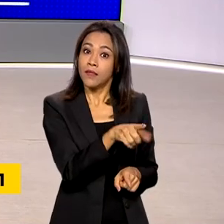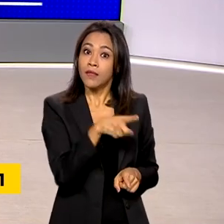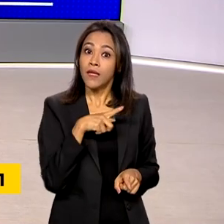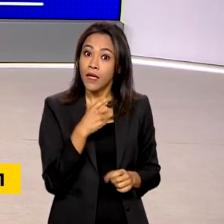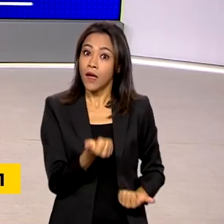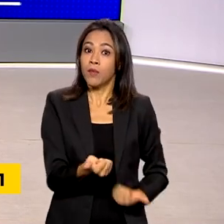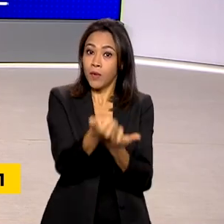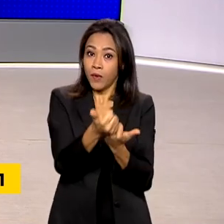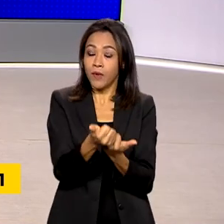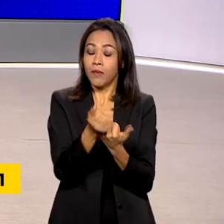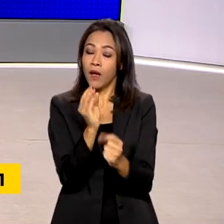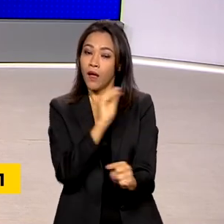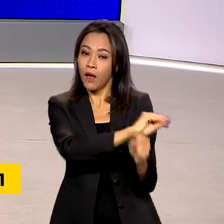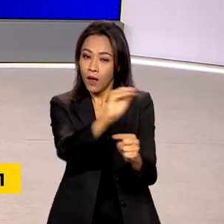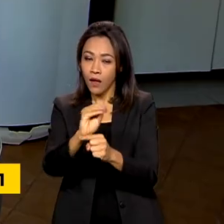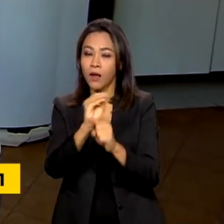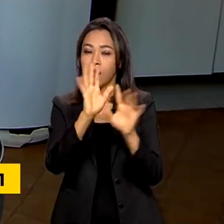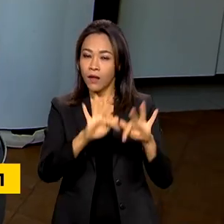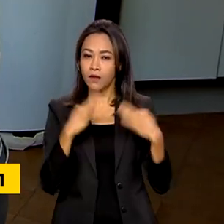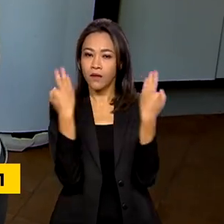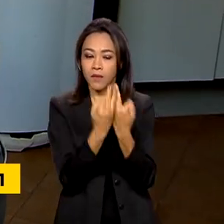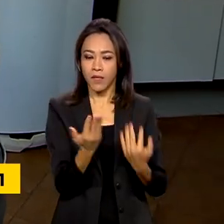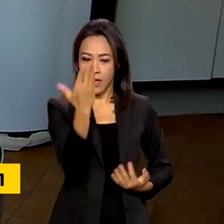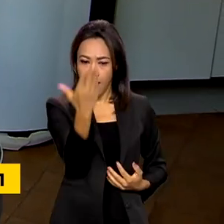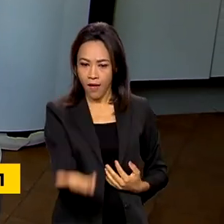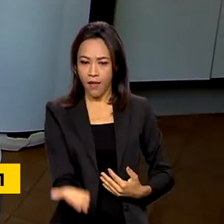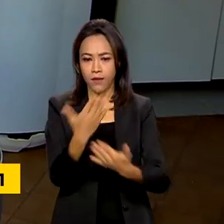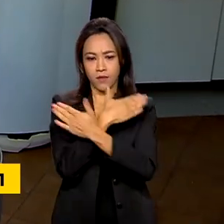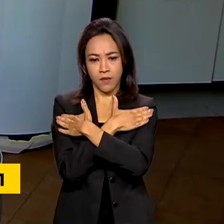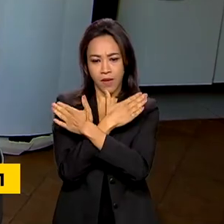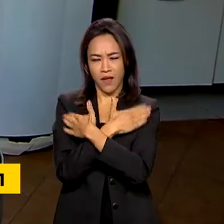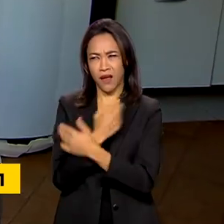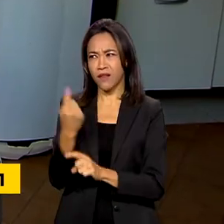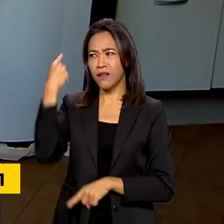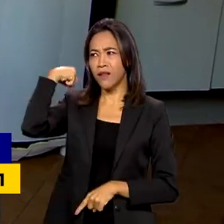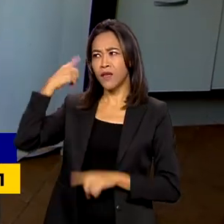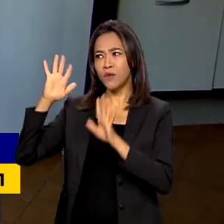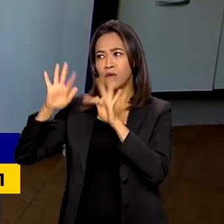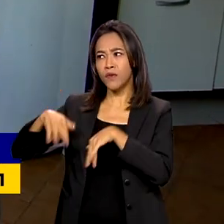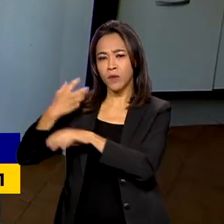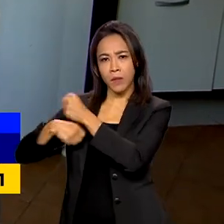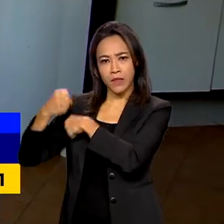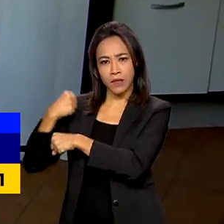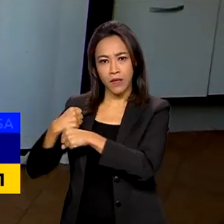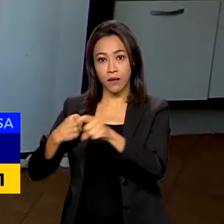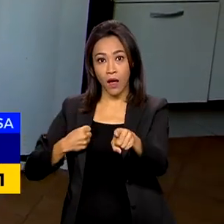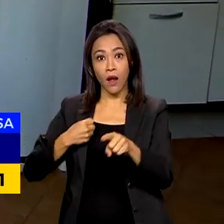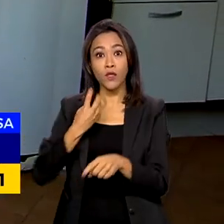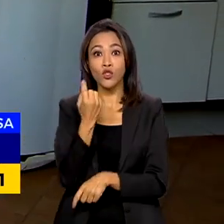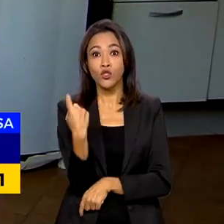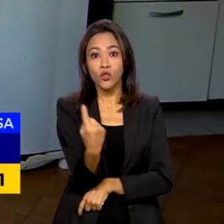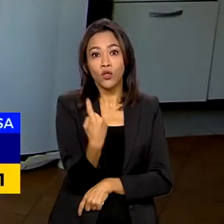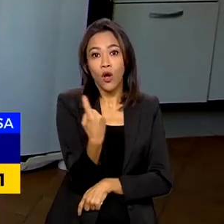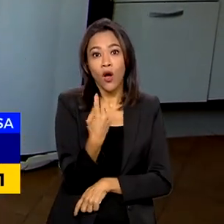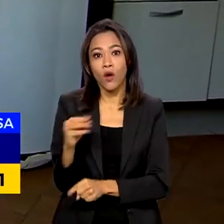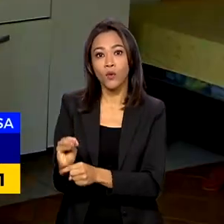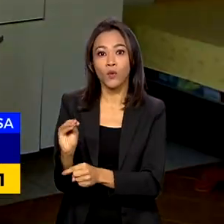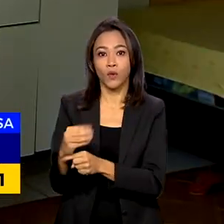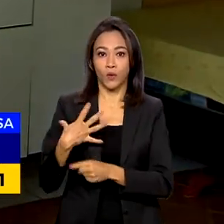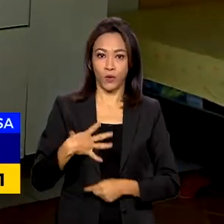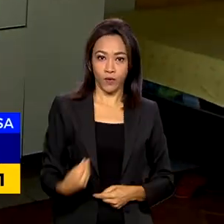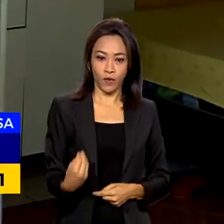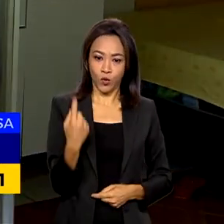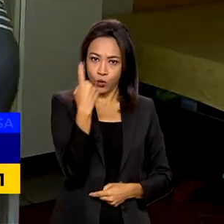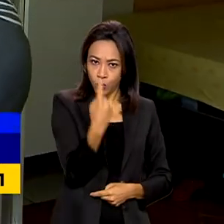suporte para cuidar da família. Desempregada desde o final do ano passado, Pamela cuida sozinha dos dois filhos,